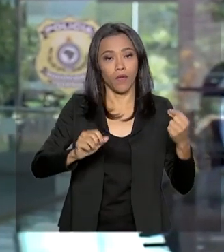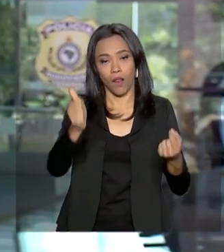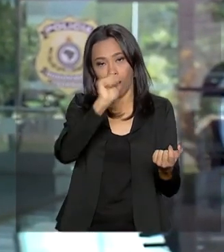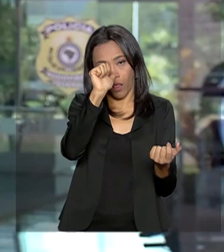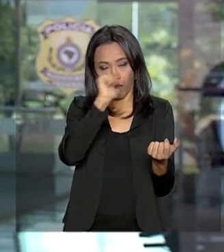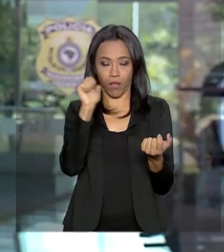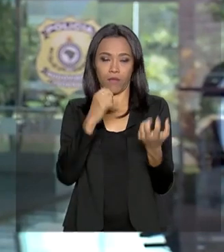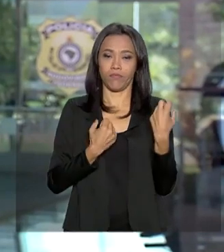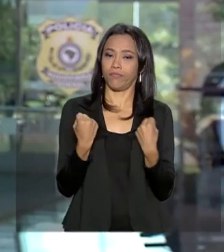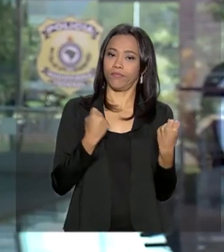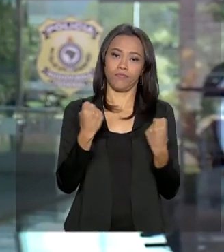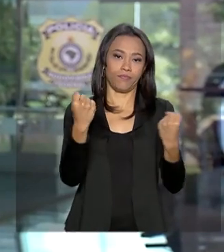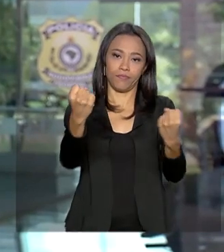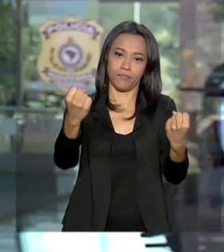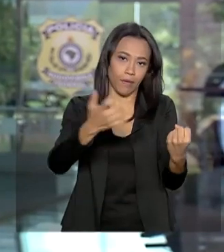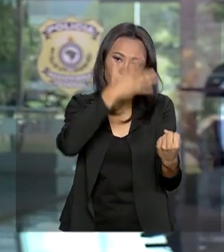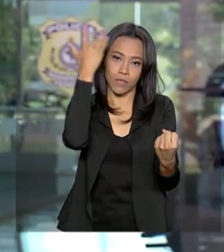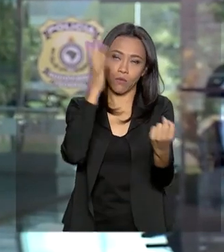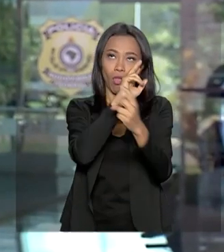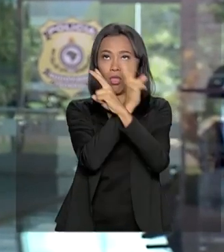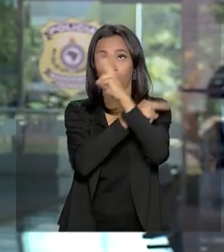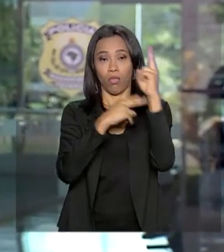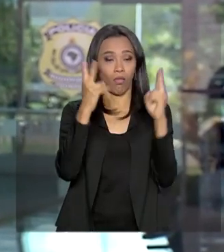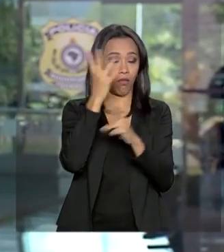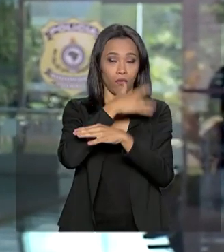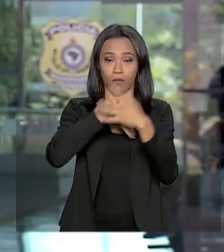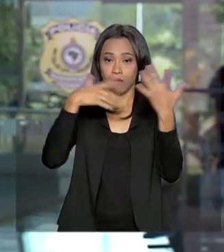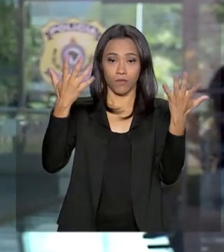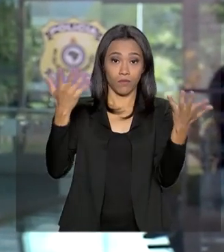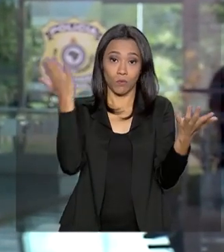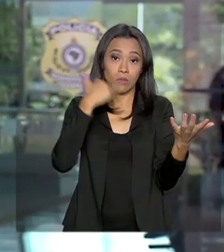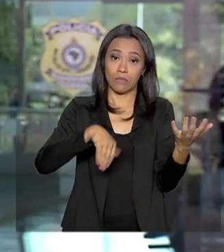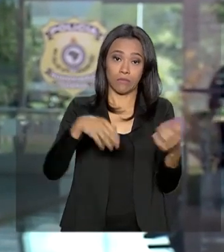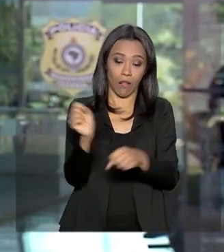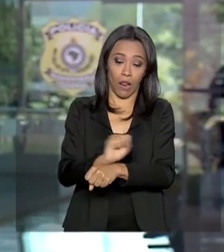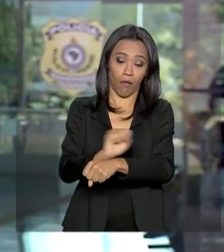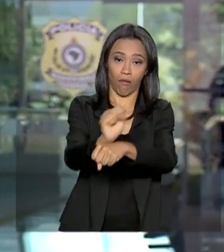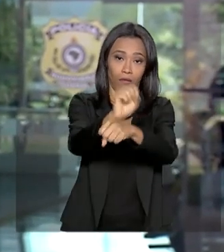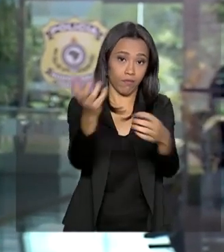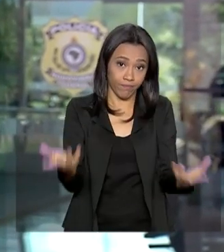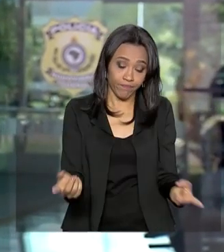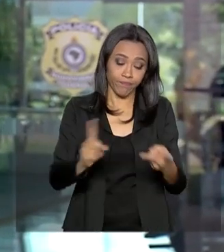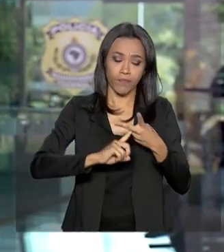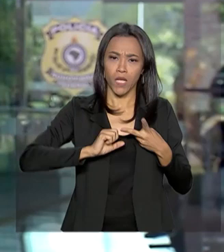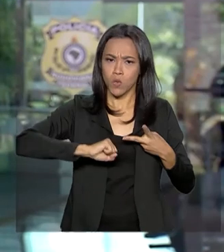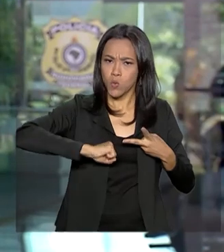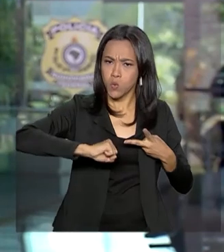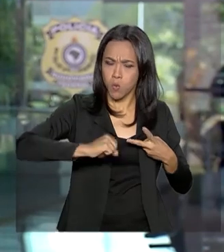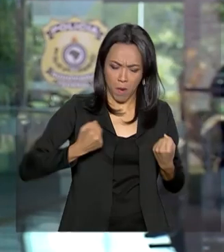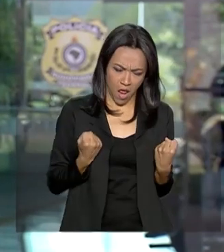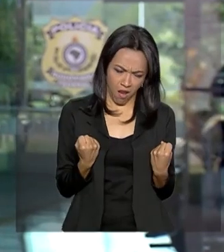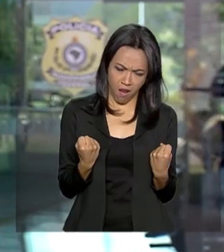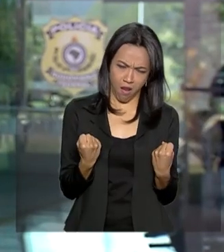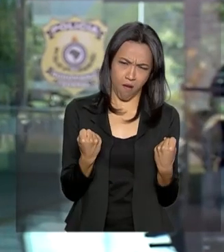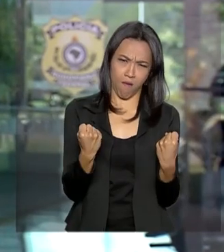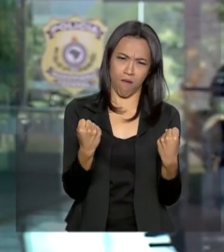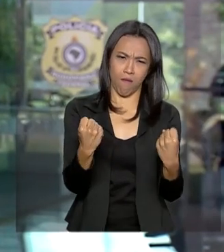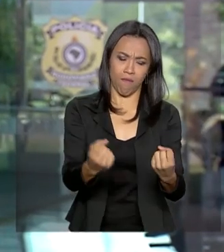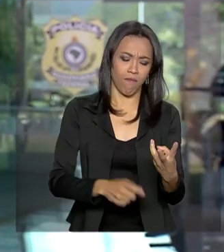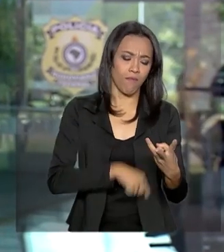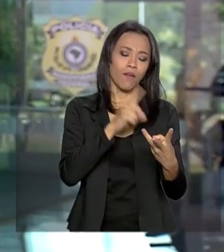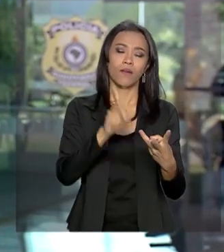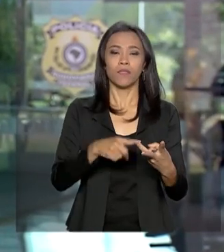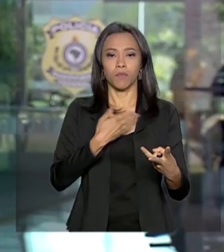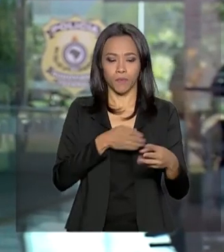embriagueza ao volante, né, porque a pessoa perde completamente a condição de dirigir. Nós temos o excesso de velocidade e nós temos também